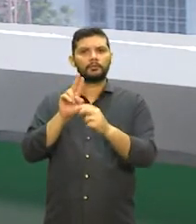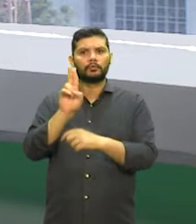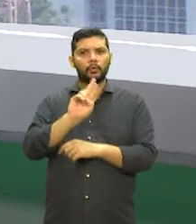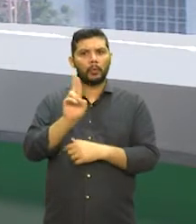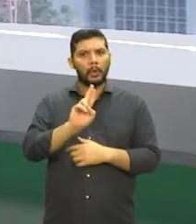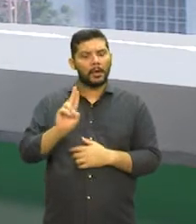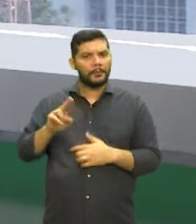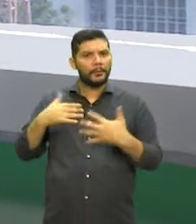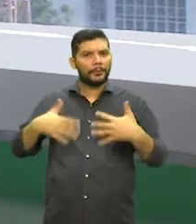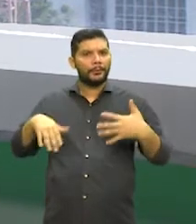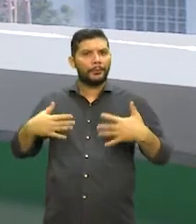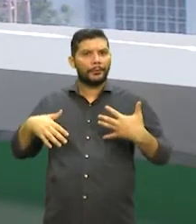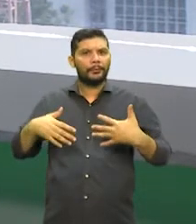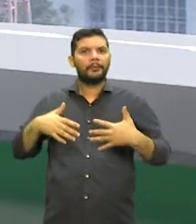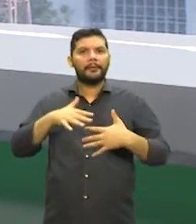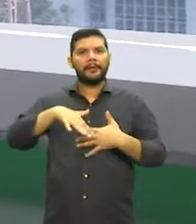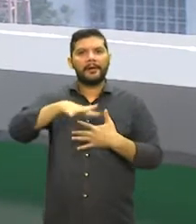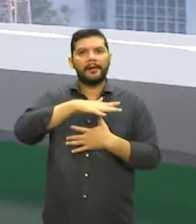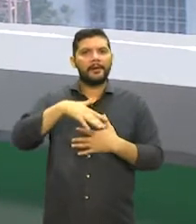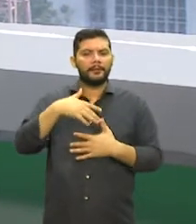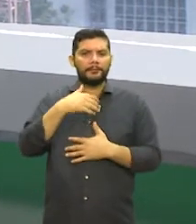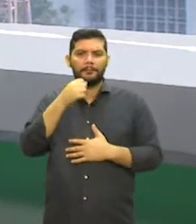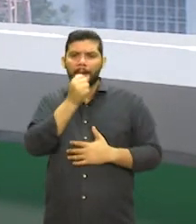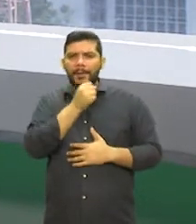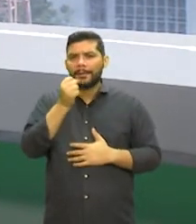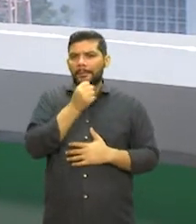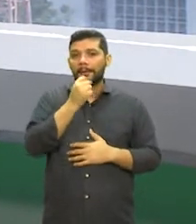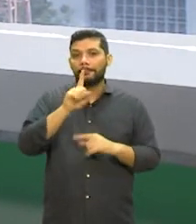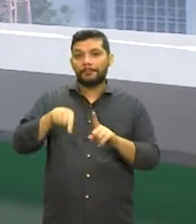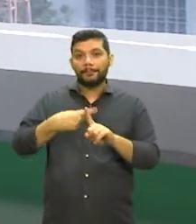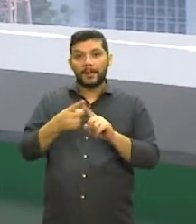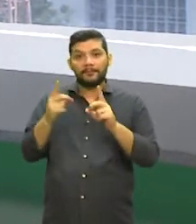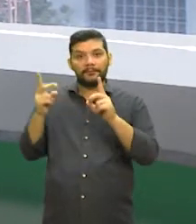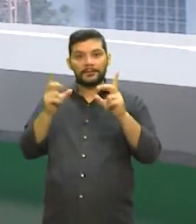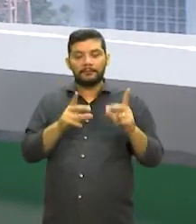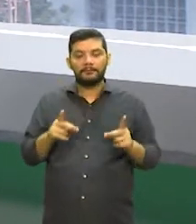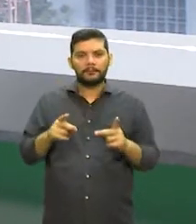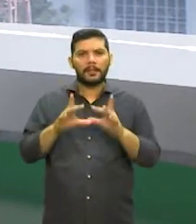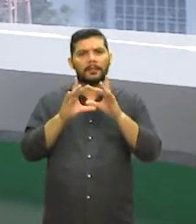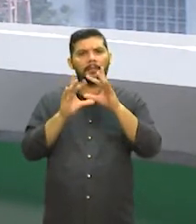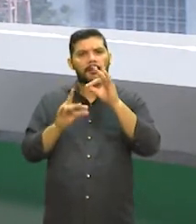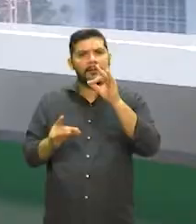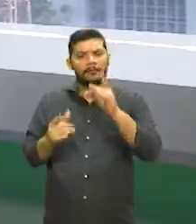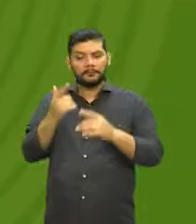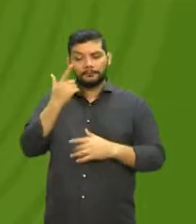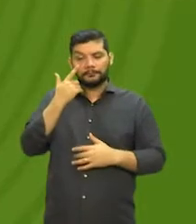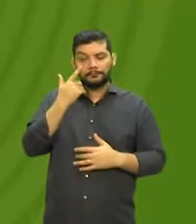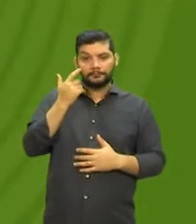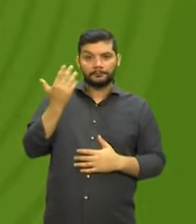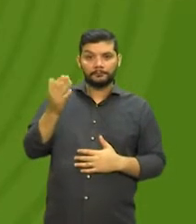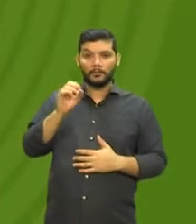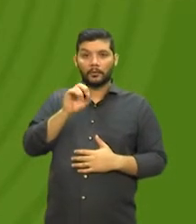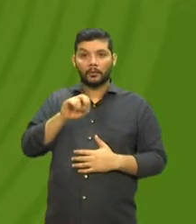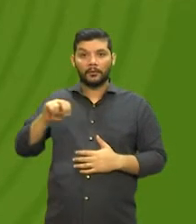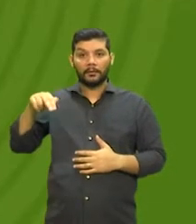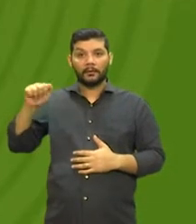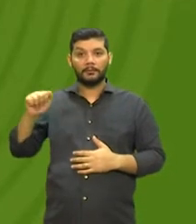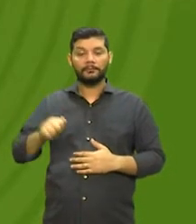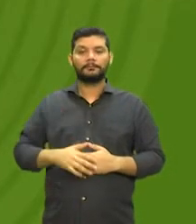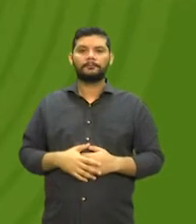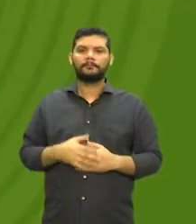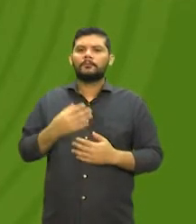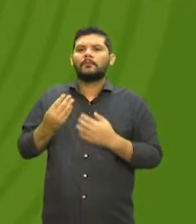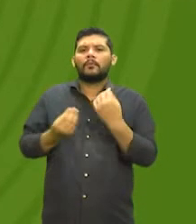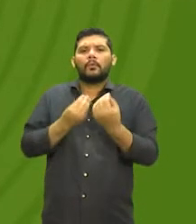da música e mercado. A gente vai saber mais detalhes sobre o festival com a repórter Ona Quirino. Ona, de que forma a